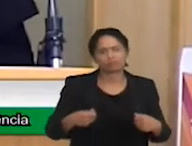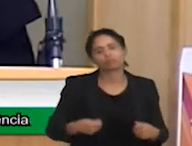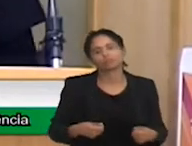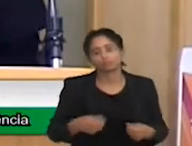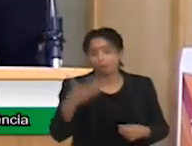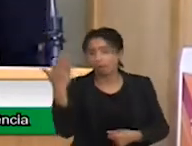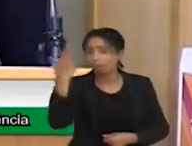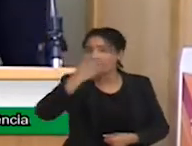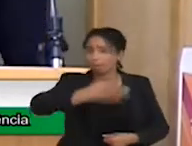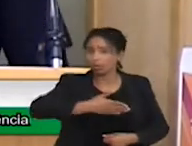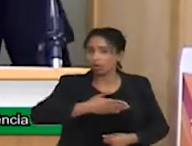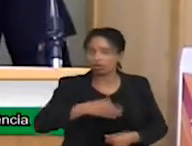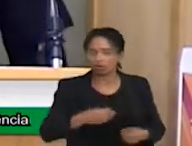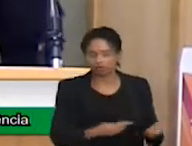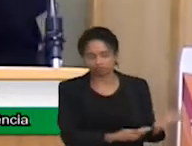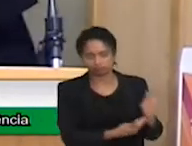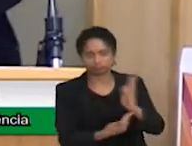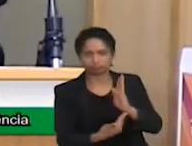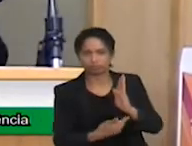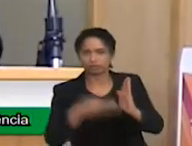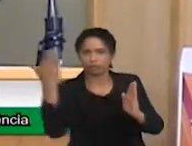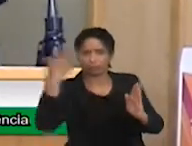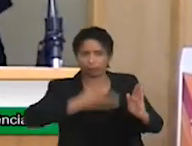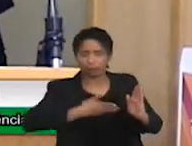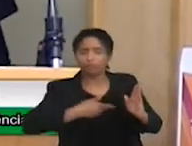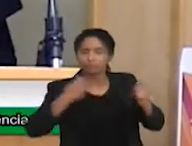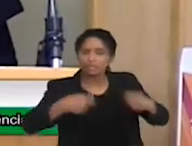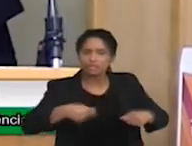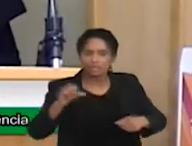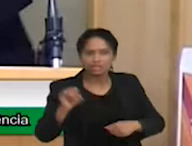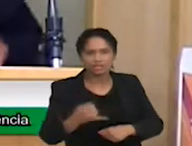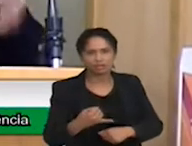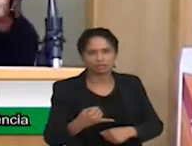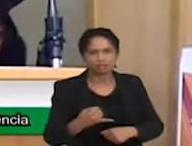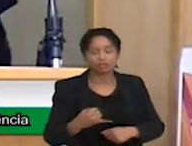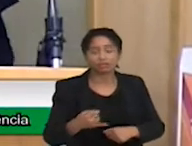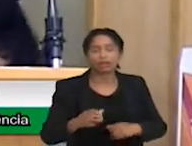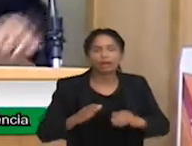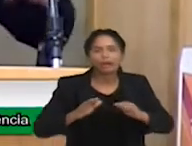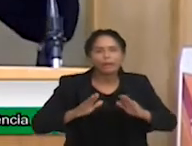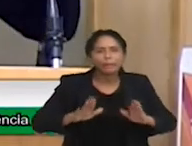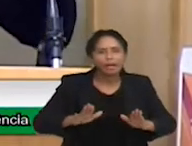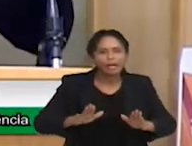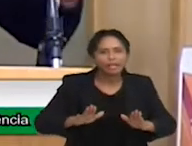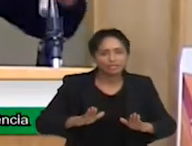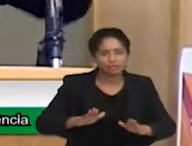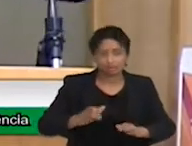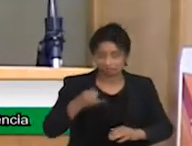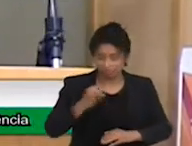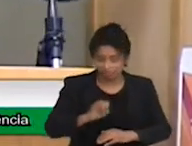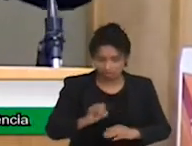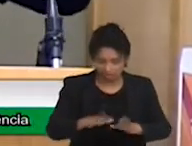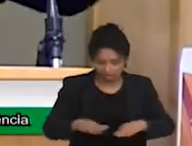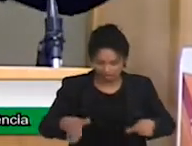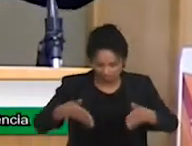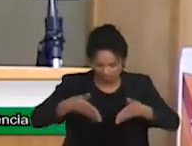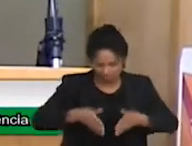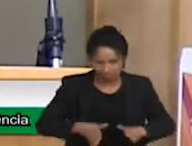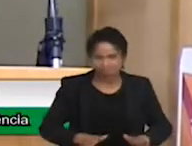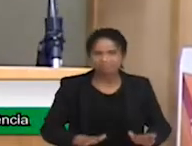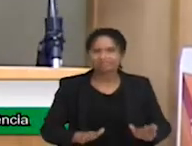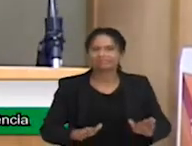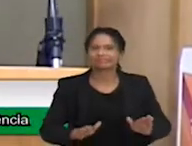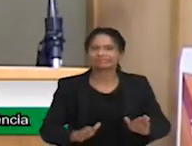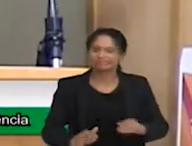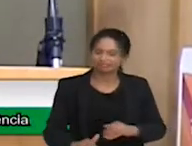E ele tem que ter um olhar desde lá de cedo, desde neonatologista treinados para quando aquela criança que nasceu prematura, que teve uma hemorragia,